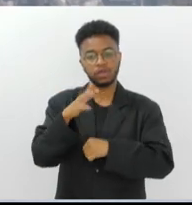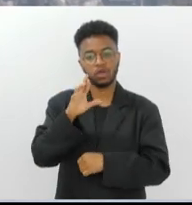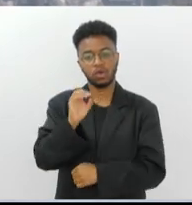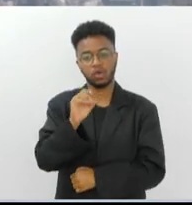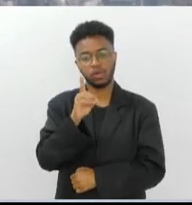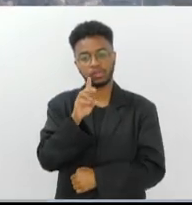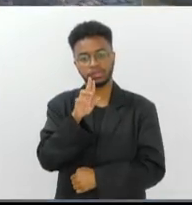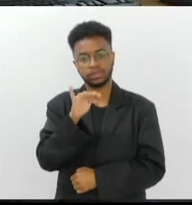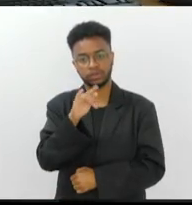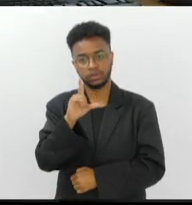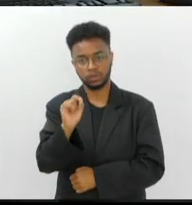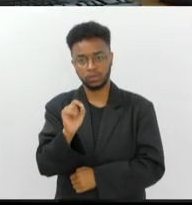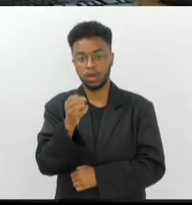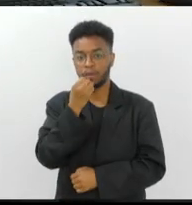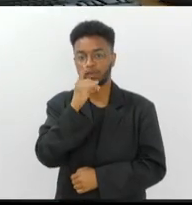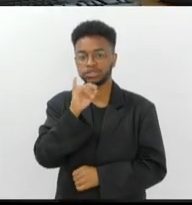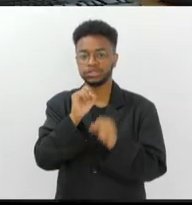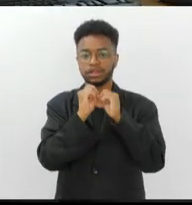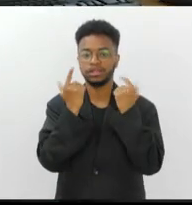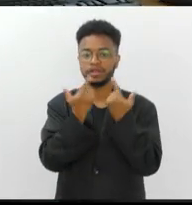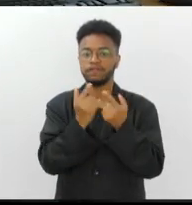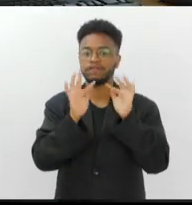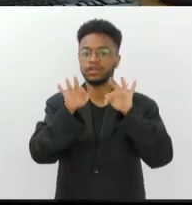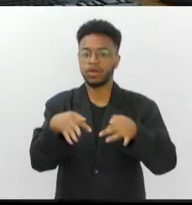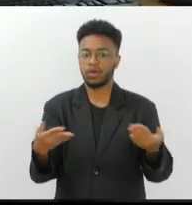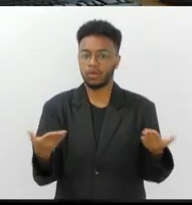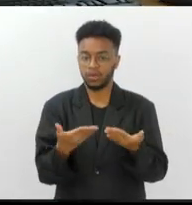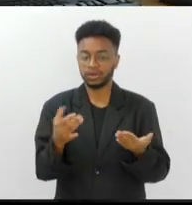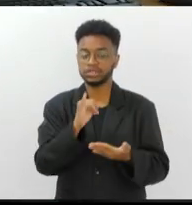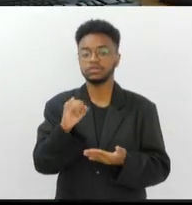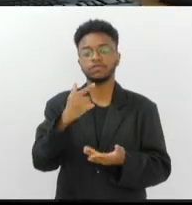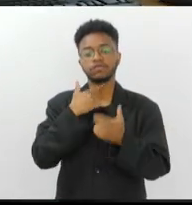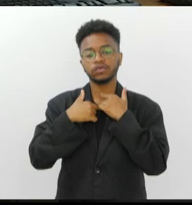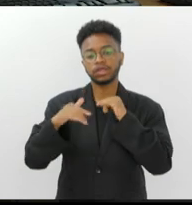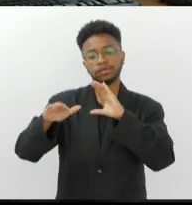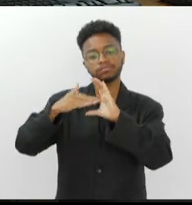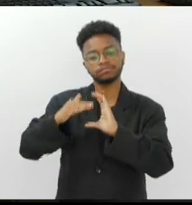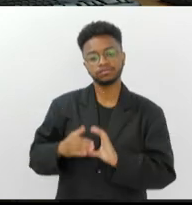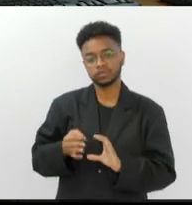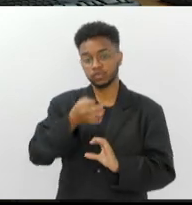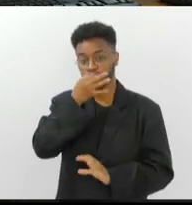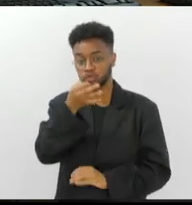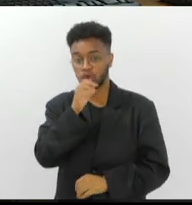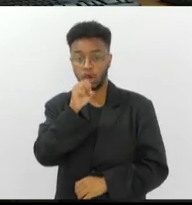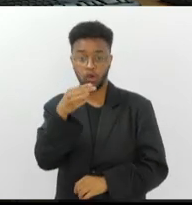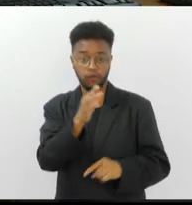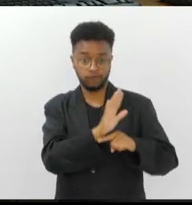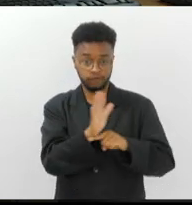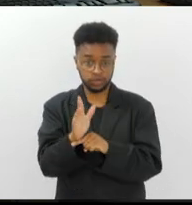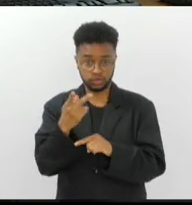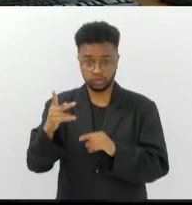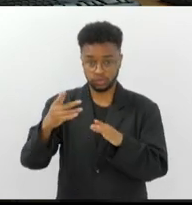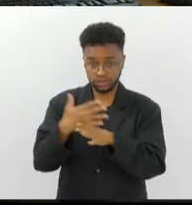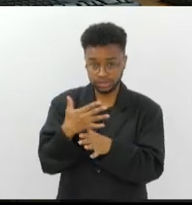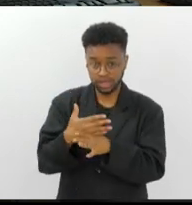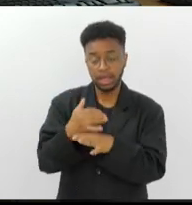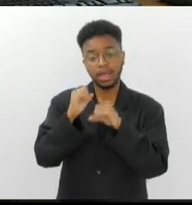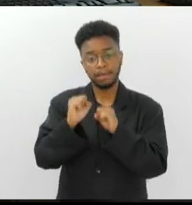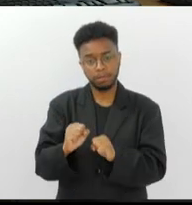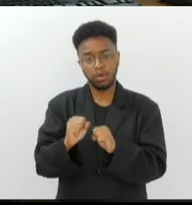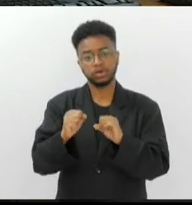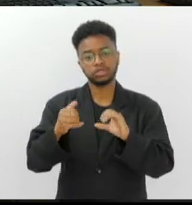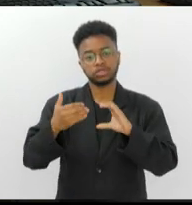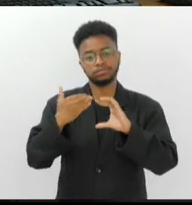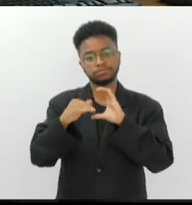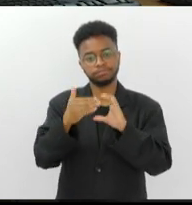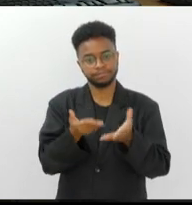Rodrigo Melo. O Bom Dia Alerje termina aqui. Se você quiser enviar sugestões ou vídeos aí da sua cidade, é só acessar